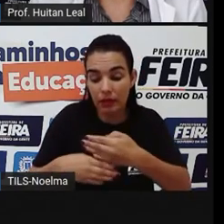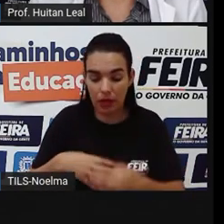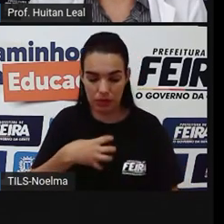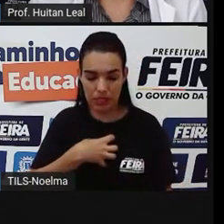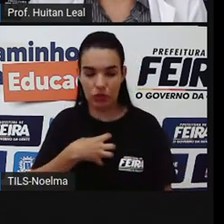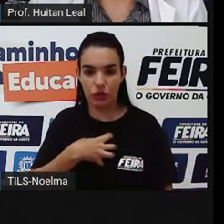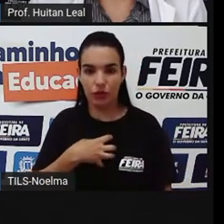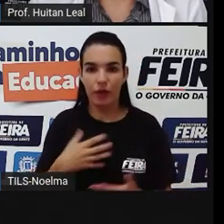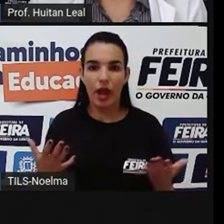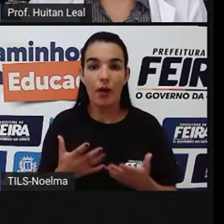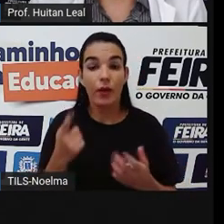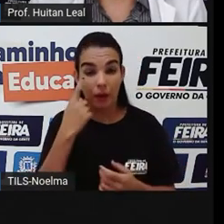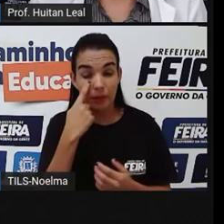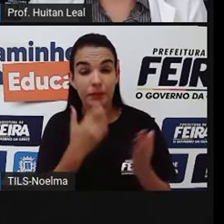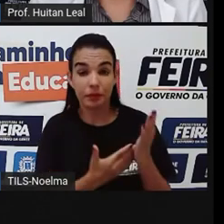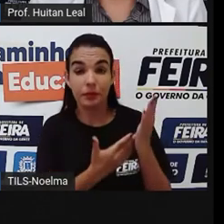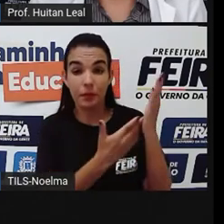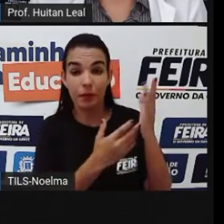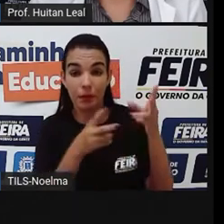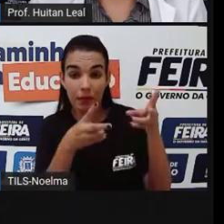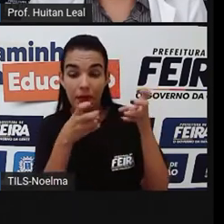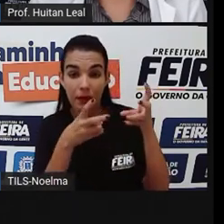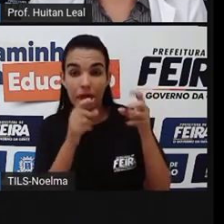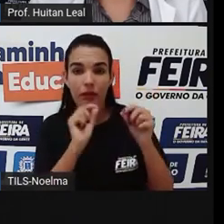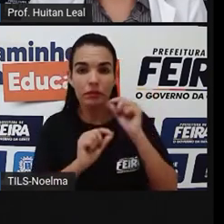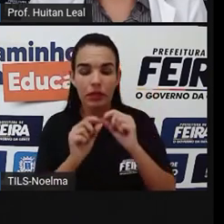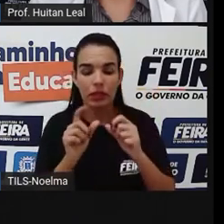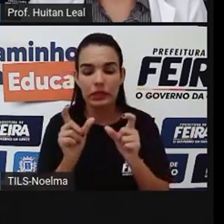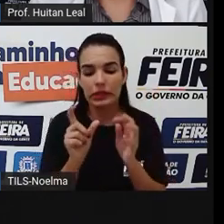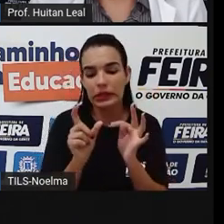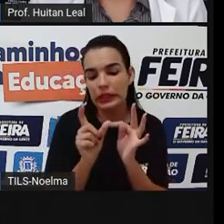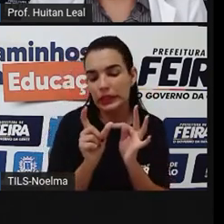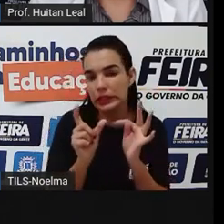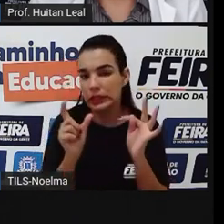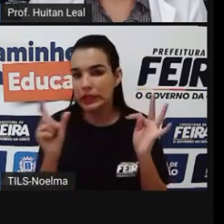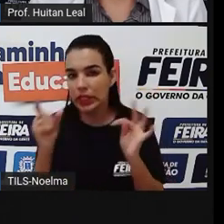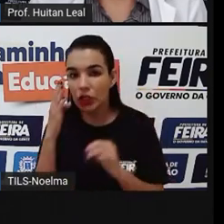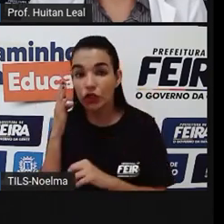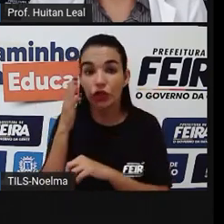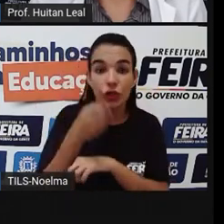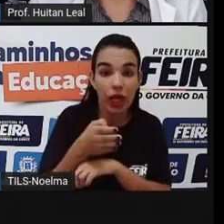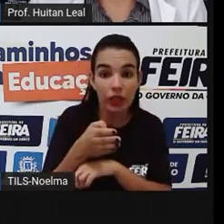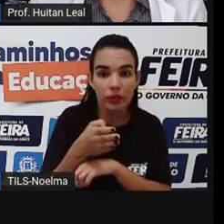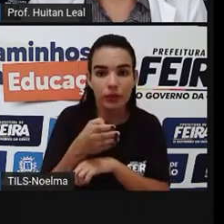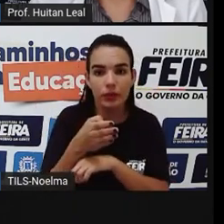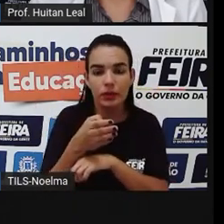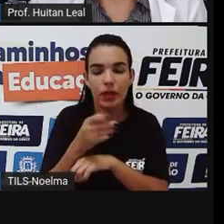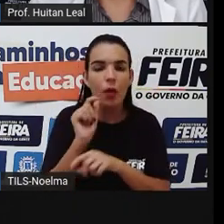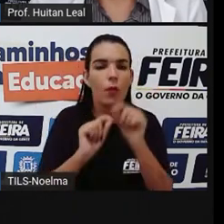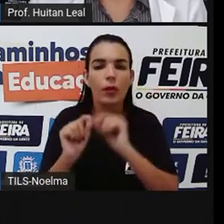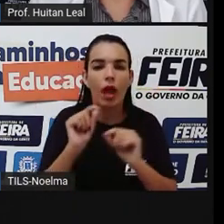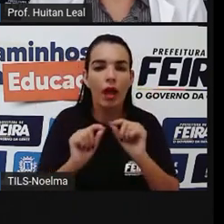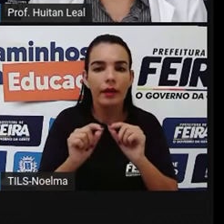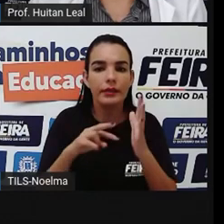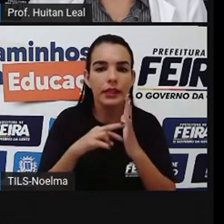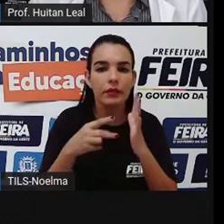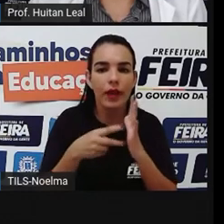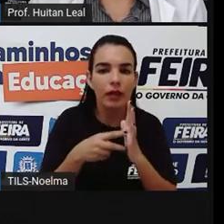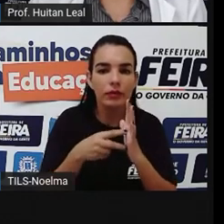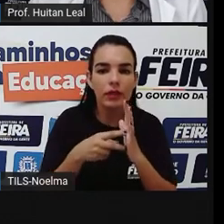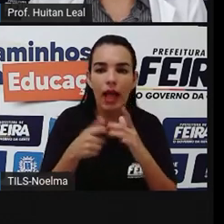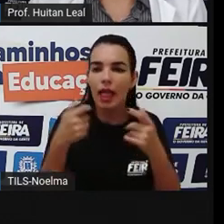Transitivo e direto. Os verbos transitivos diretos são aqueles cujo complemento não exige preposição.